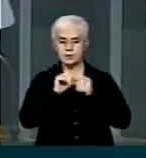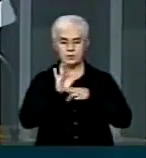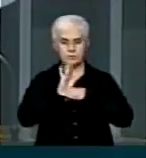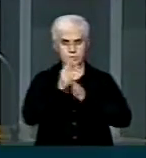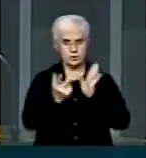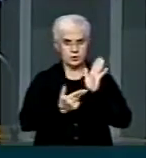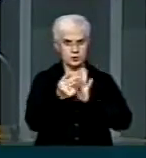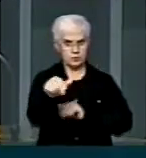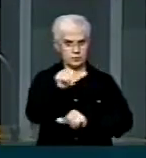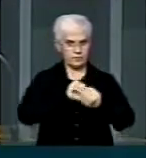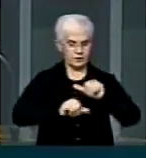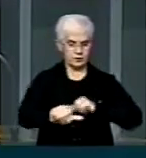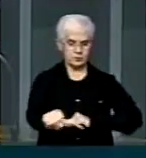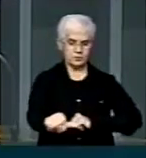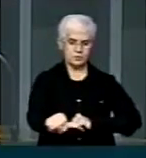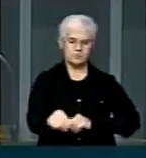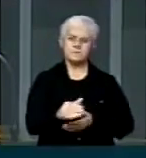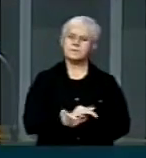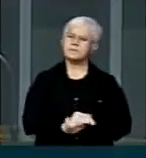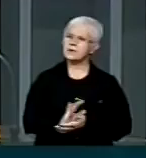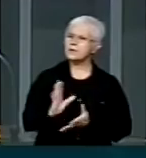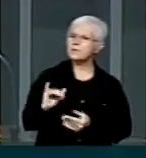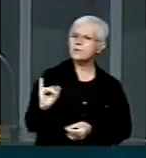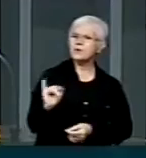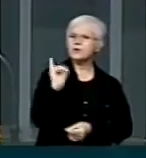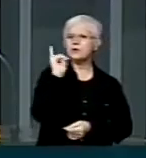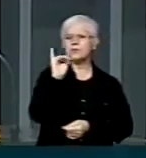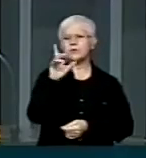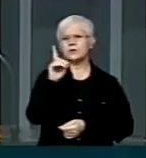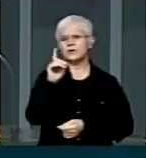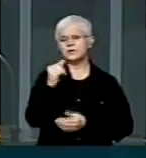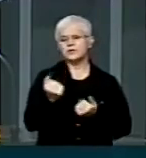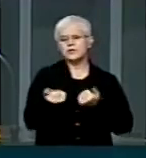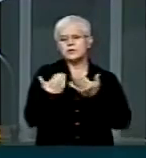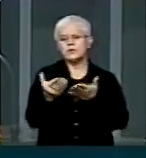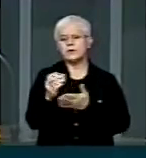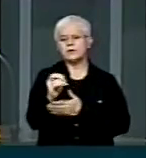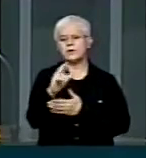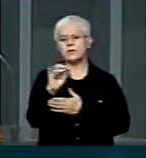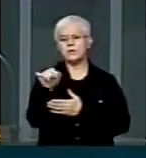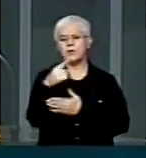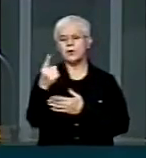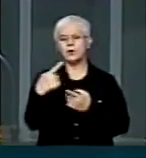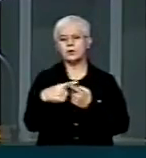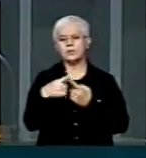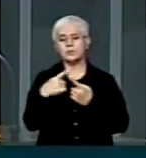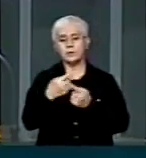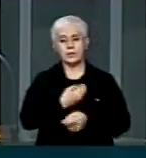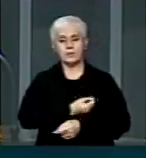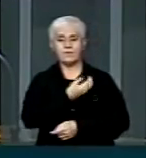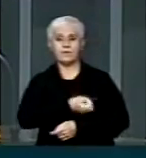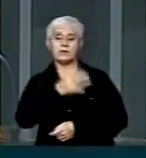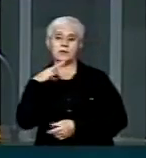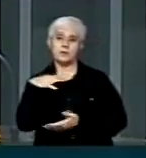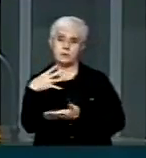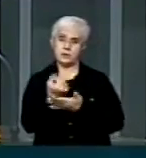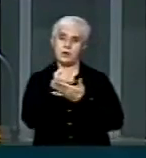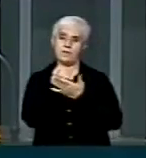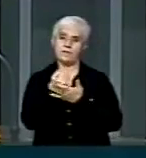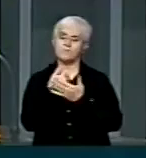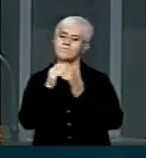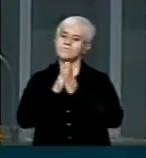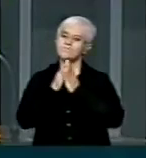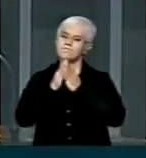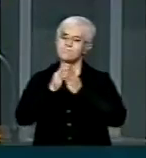Como é importante, deputados, a doação de órgãos porque salva a vida. Eu peço a vossa excelência, deputada, que